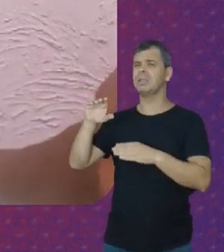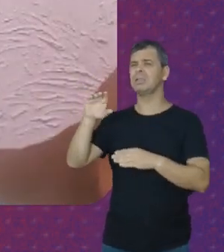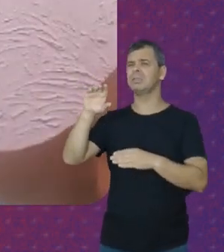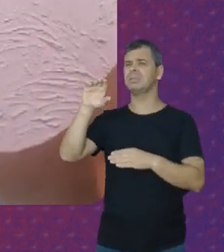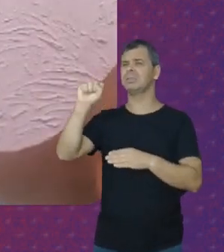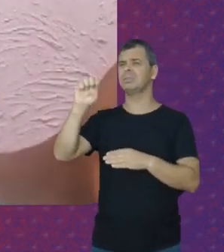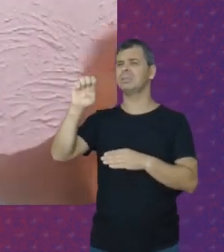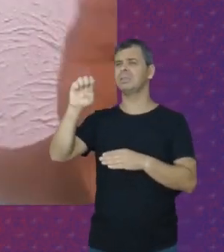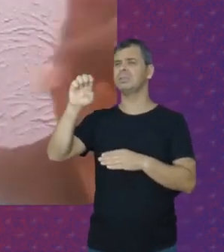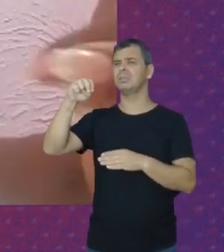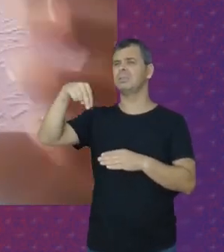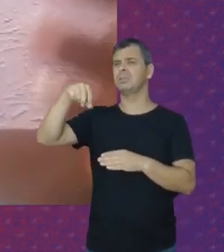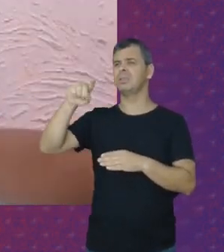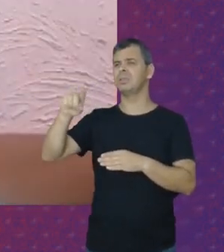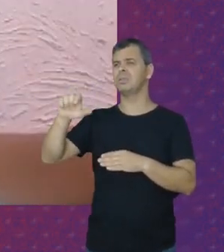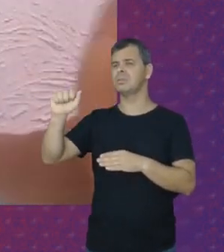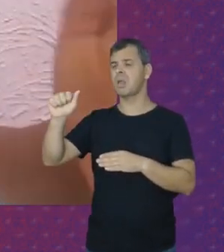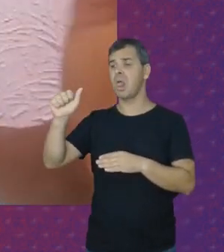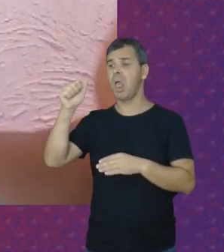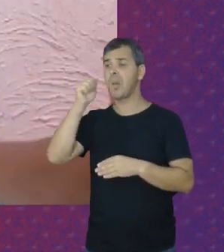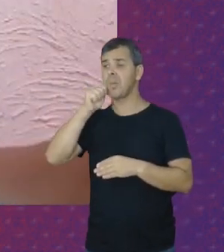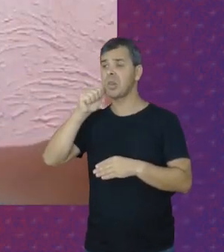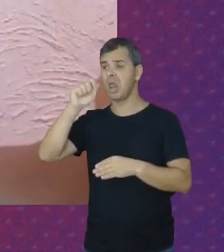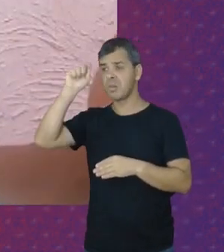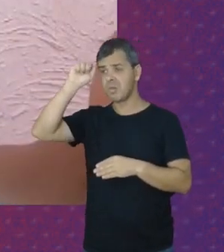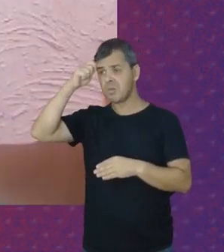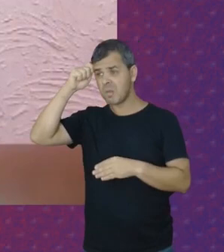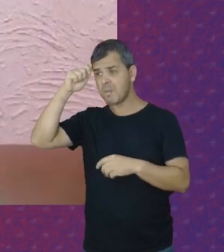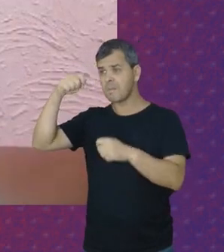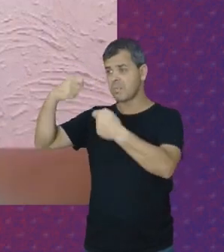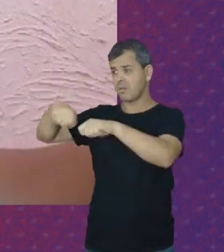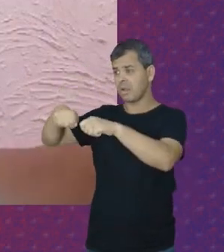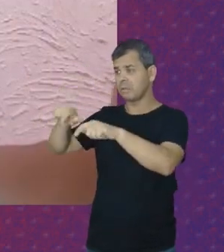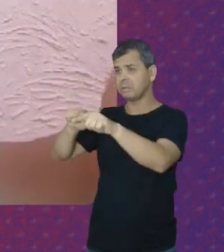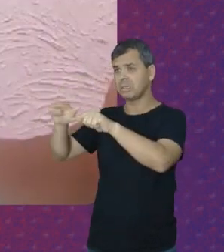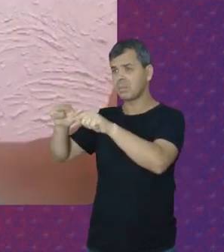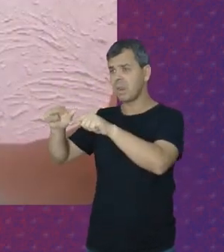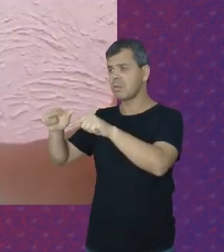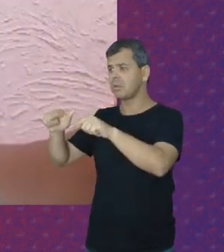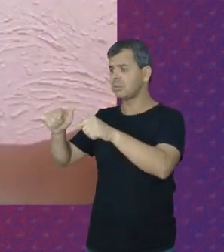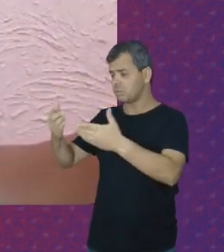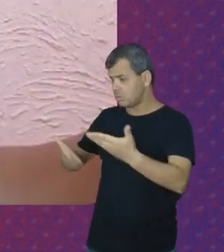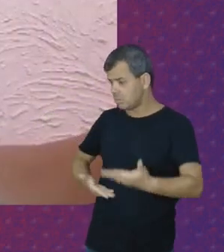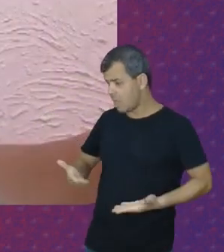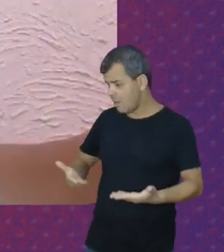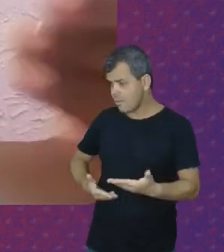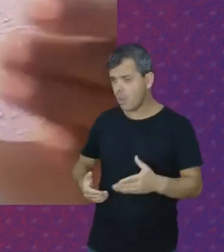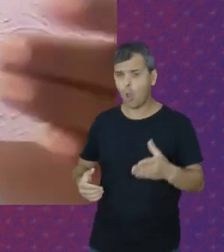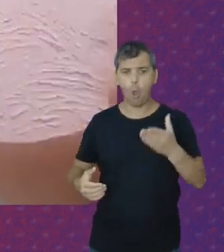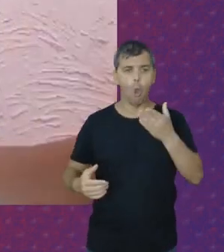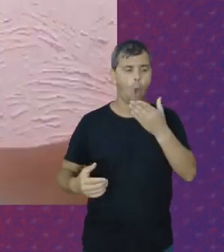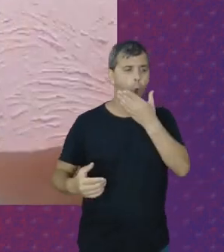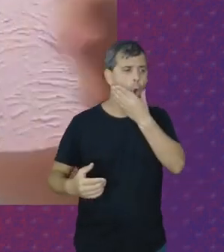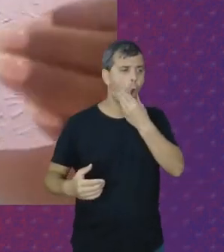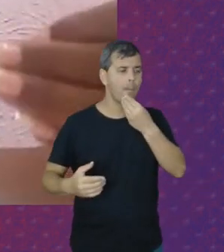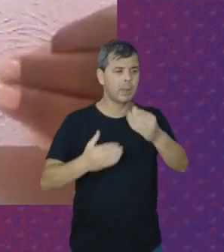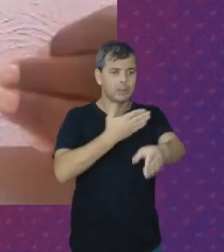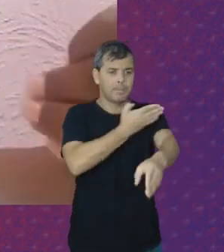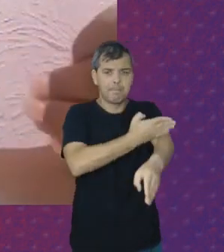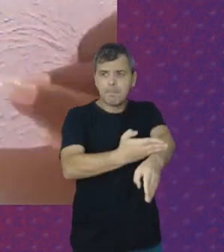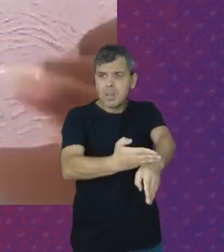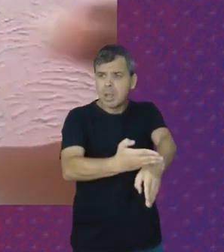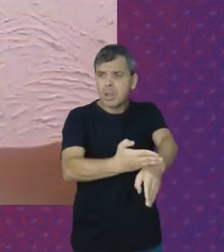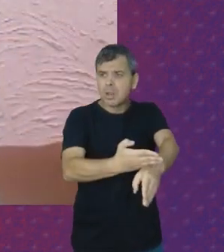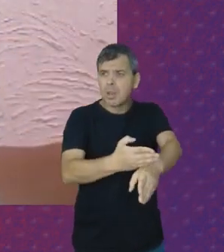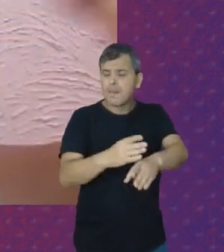as mulheres negras Tinha obrigação De ser filhos E senhoras E sua senhoras E o tempo Foi passando